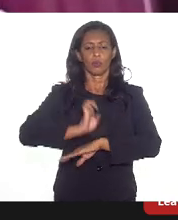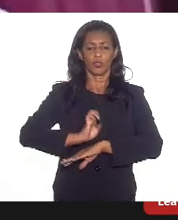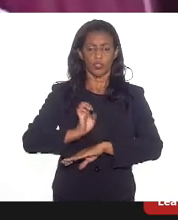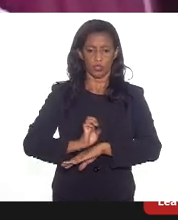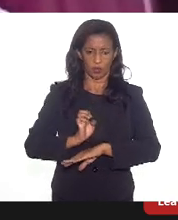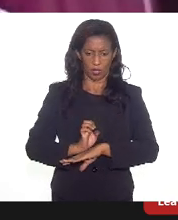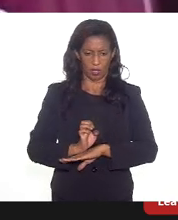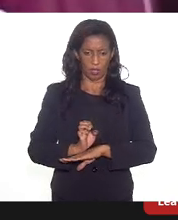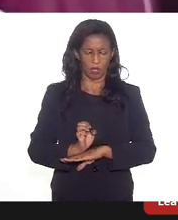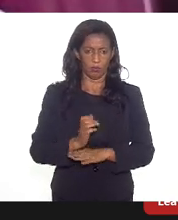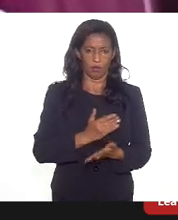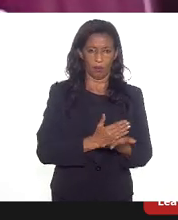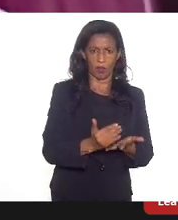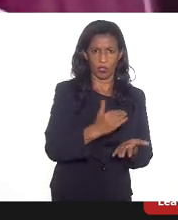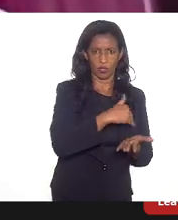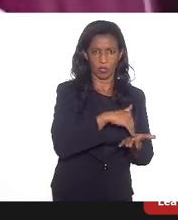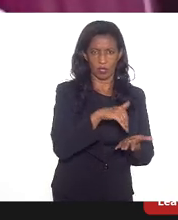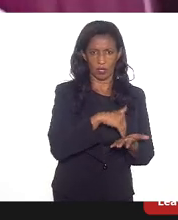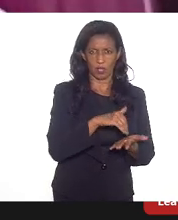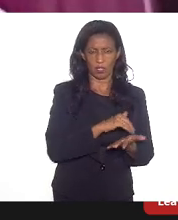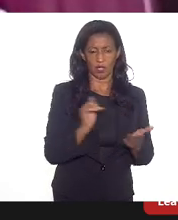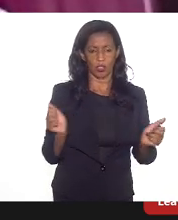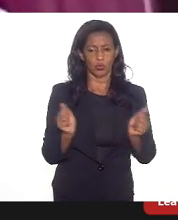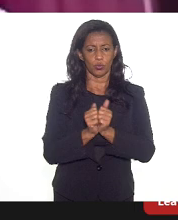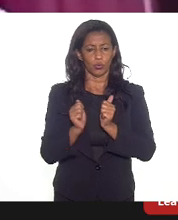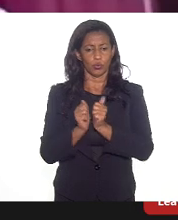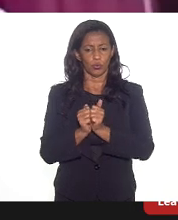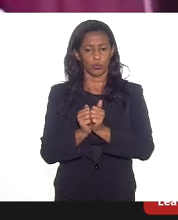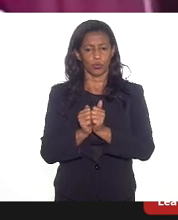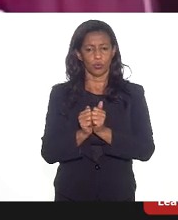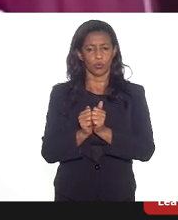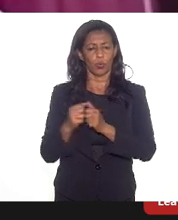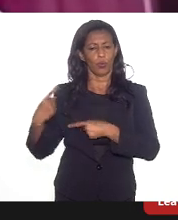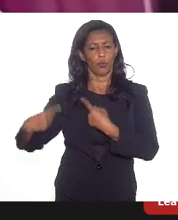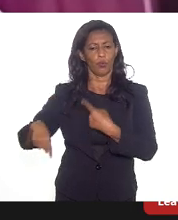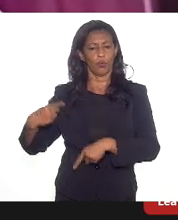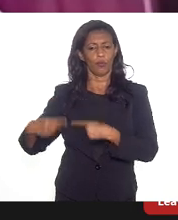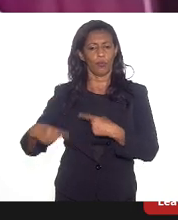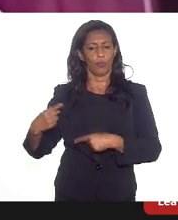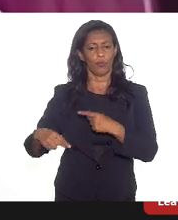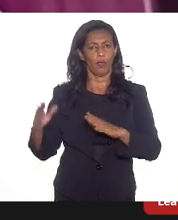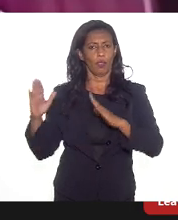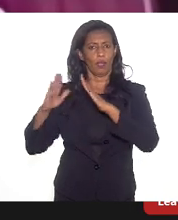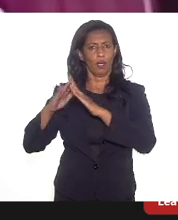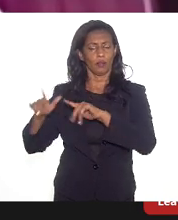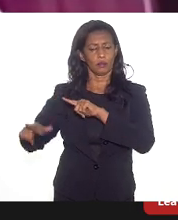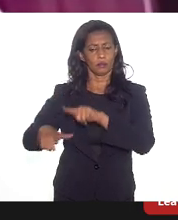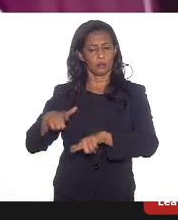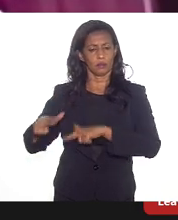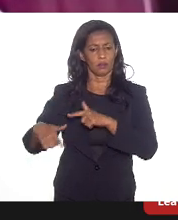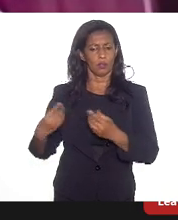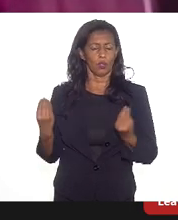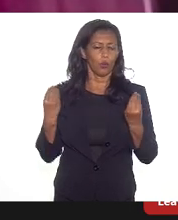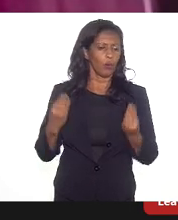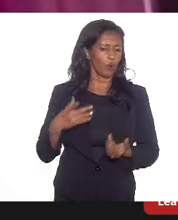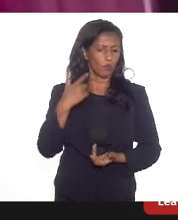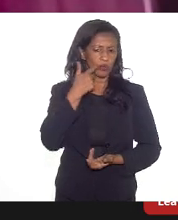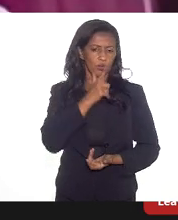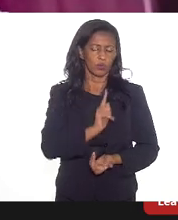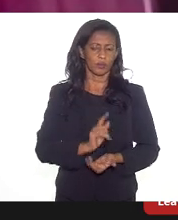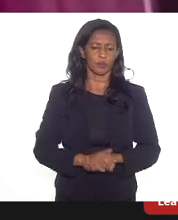exemplo, a partir da secretaria, junto com a existente política da Casa do Trabalhador, como é a gente conseguiria